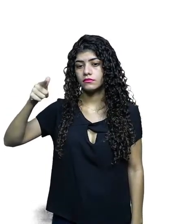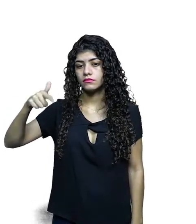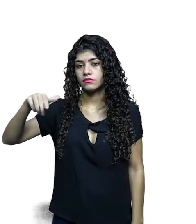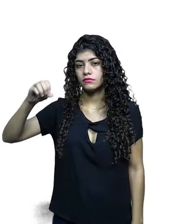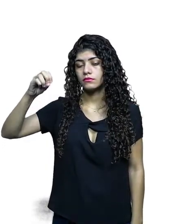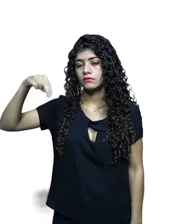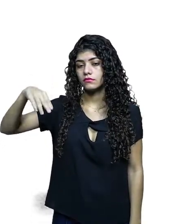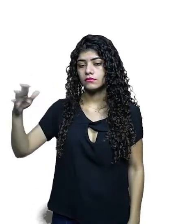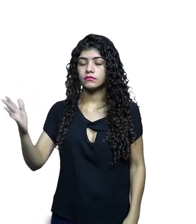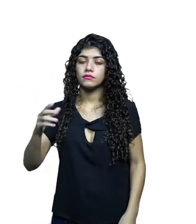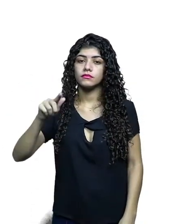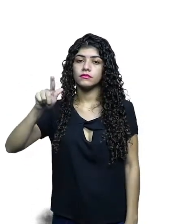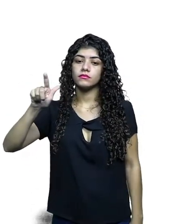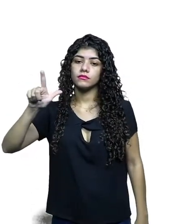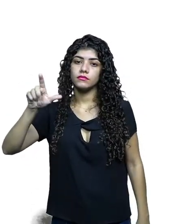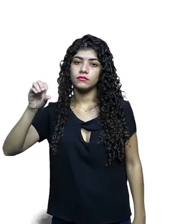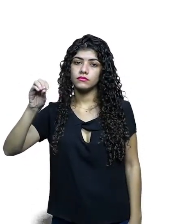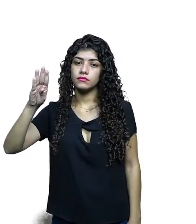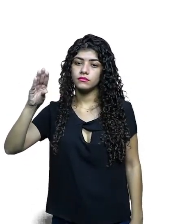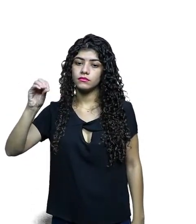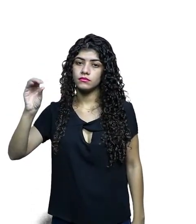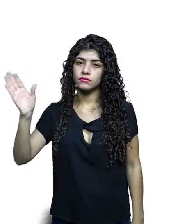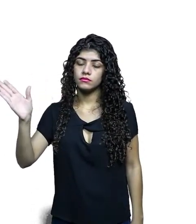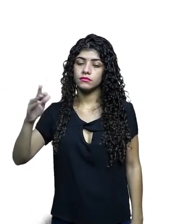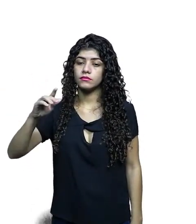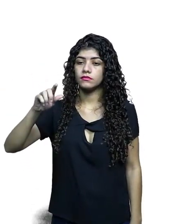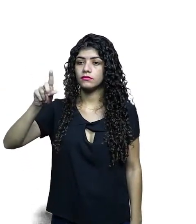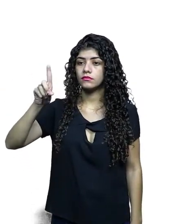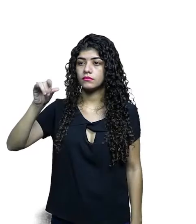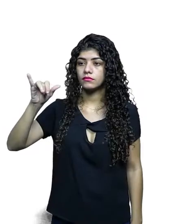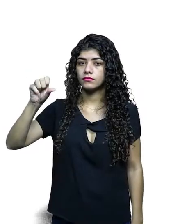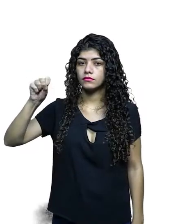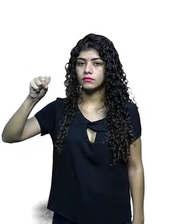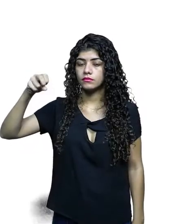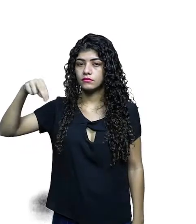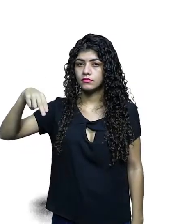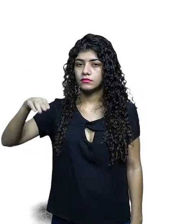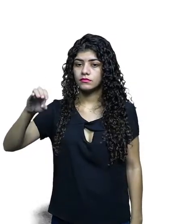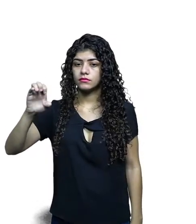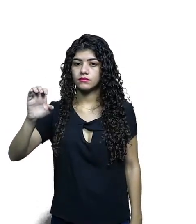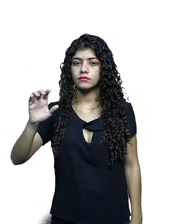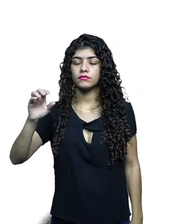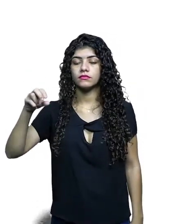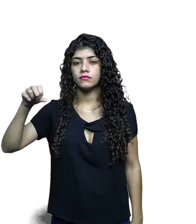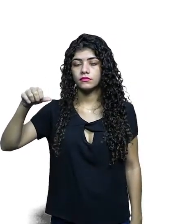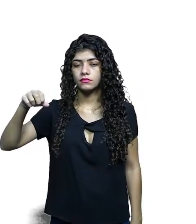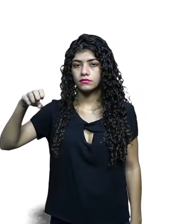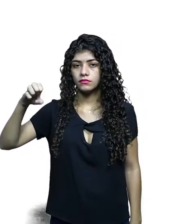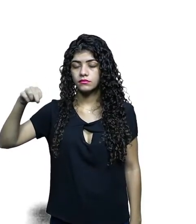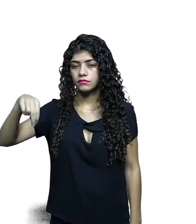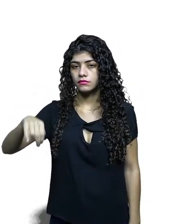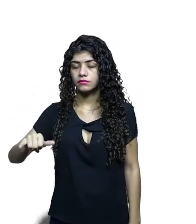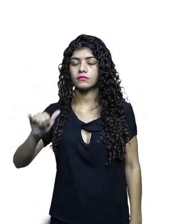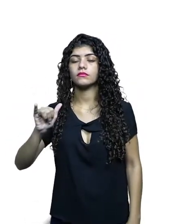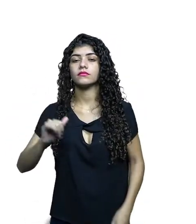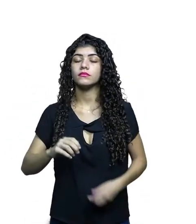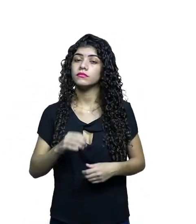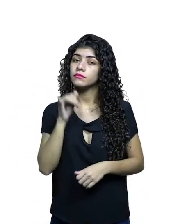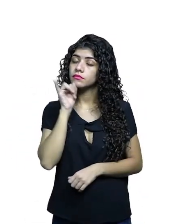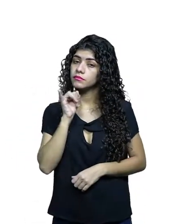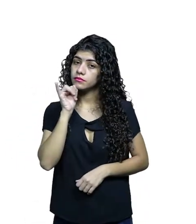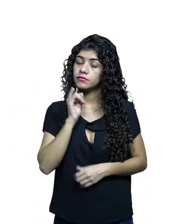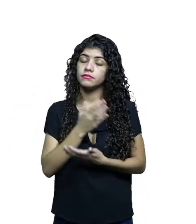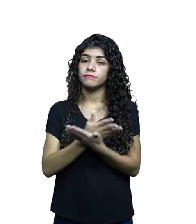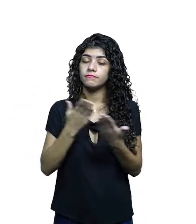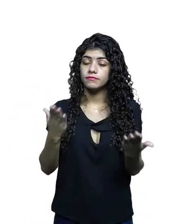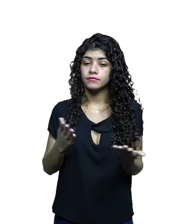a Globoplay, a Disney, a Apple TV. Então, esses são os exemplos que eu estou querendo